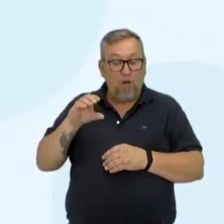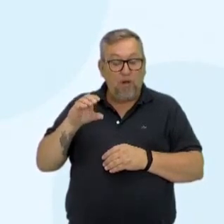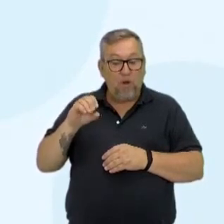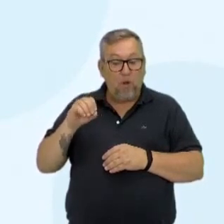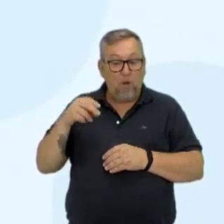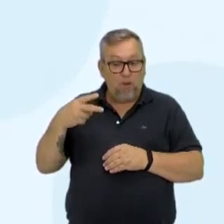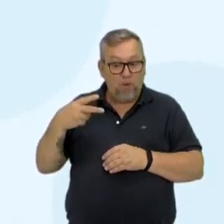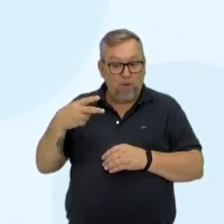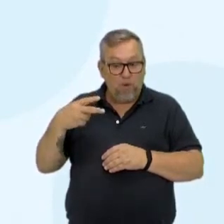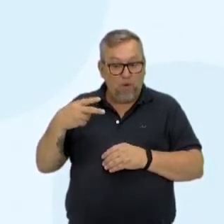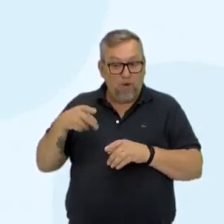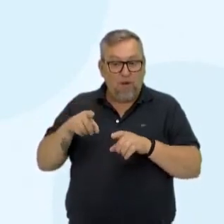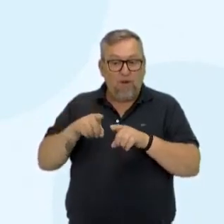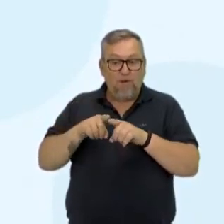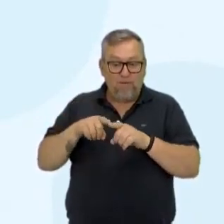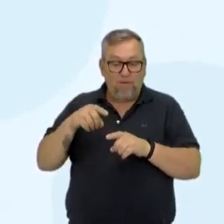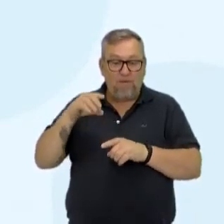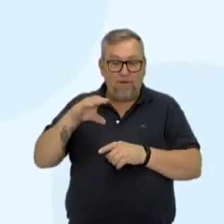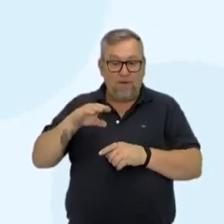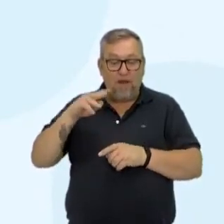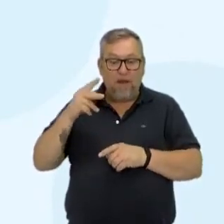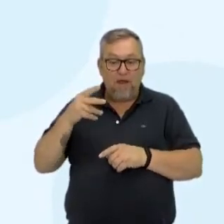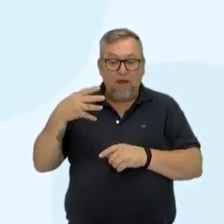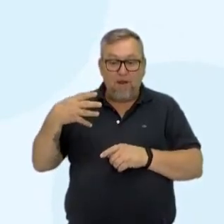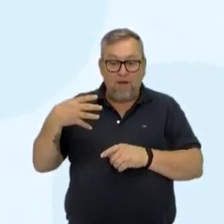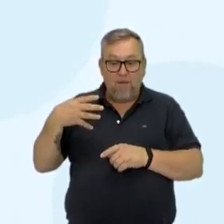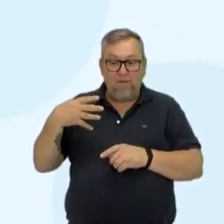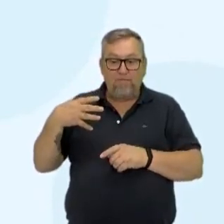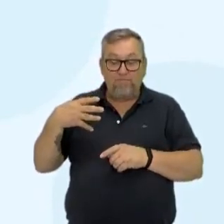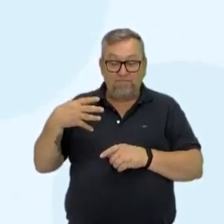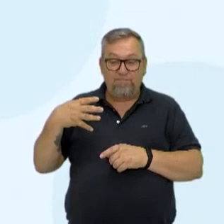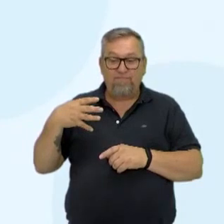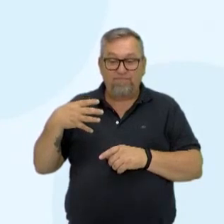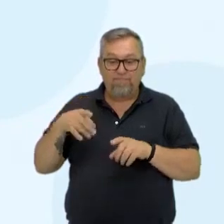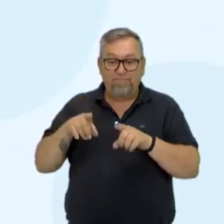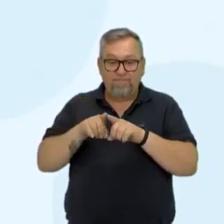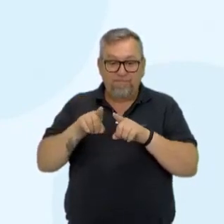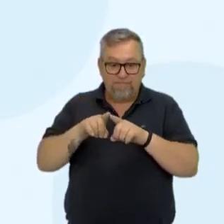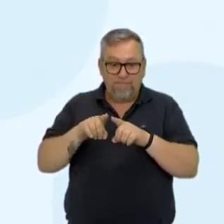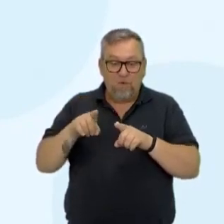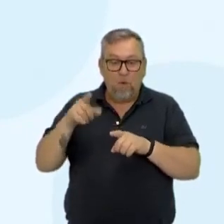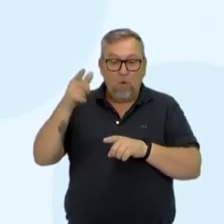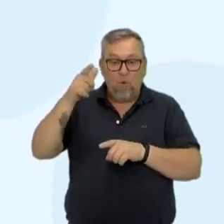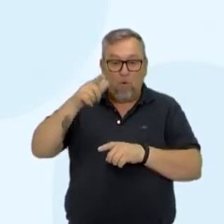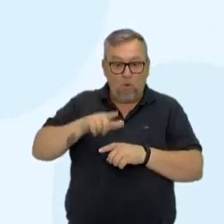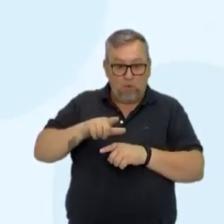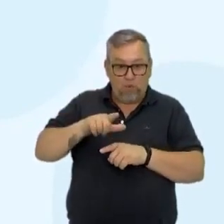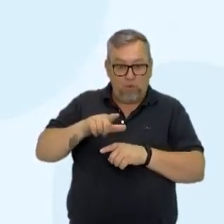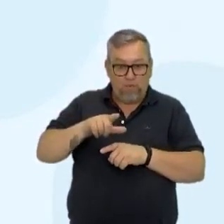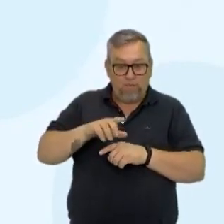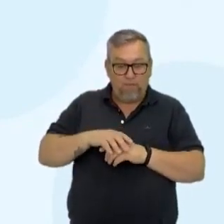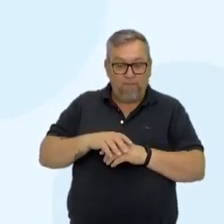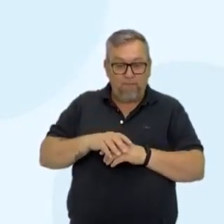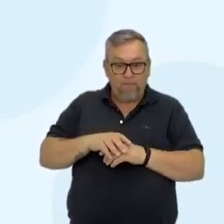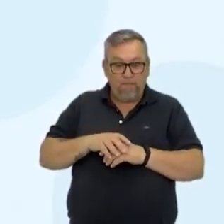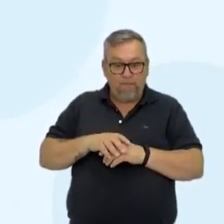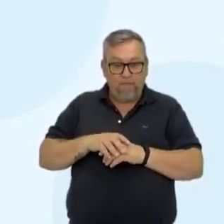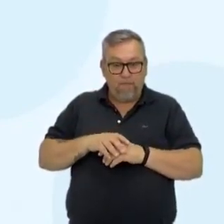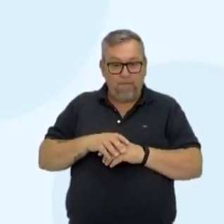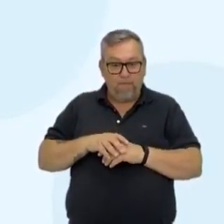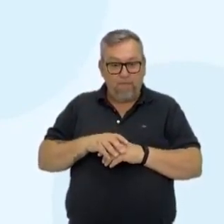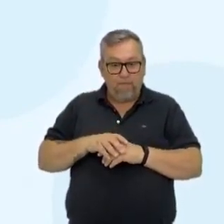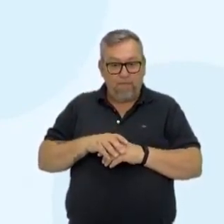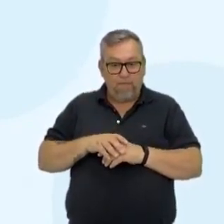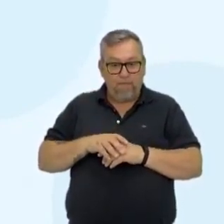metano CH4 e o óxido nitroso, assim,